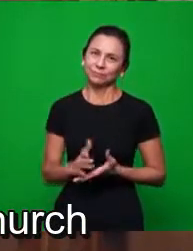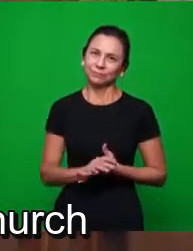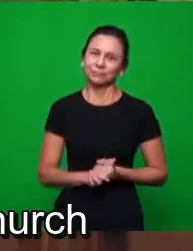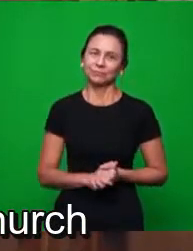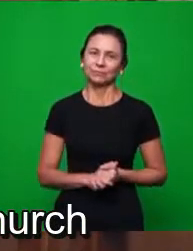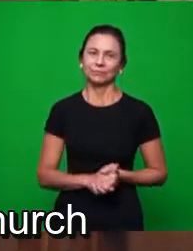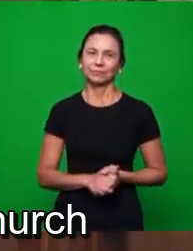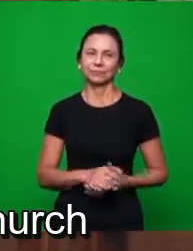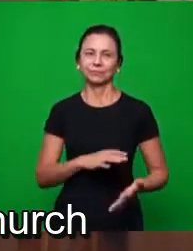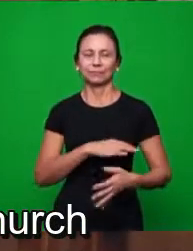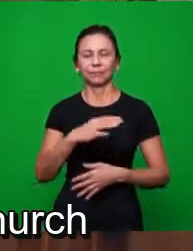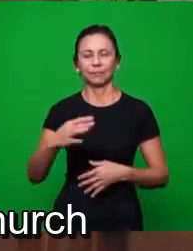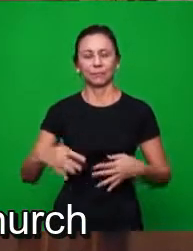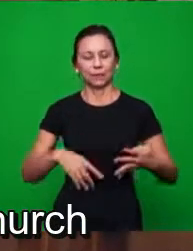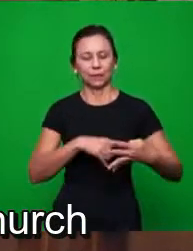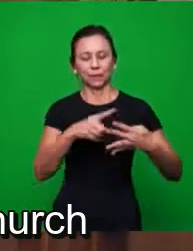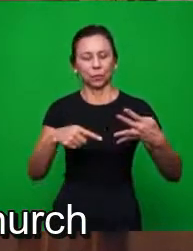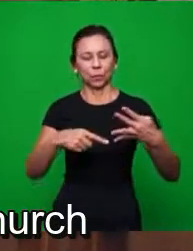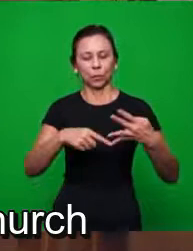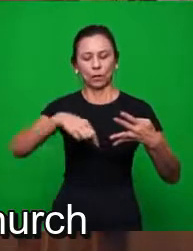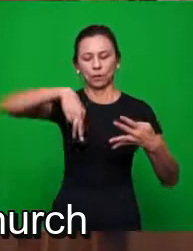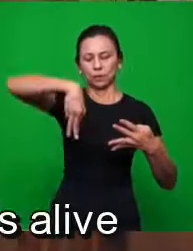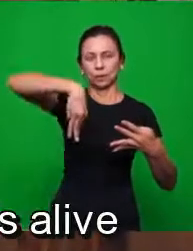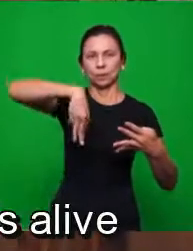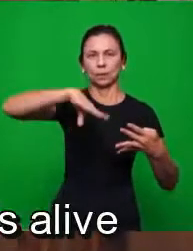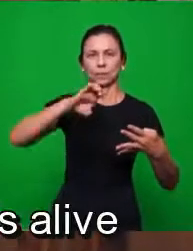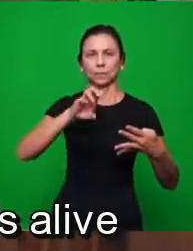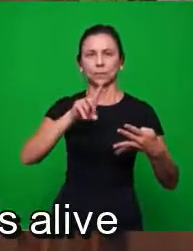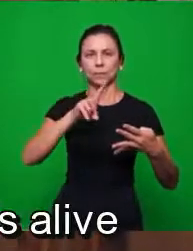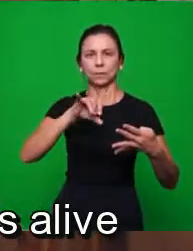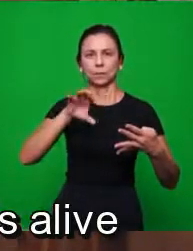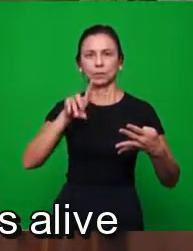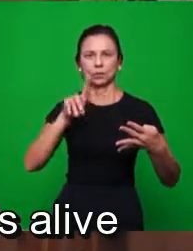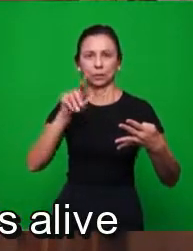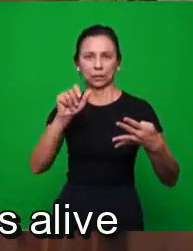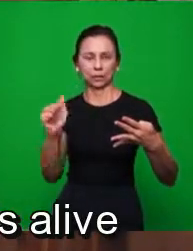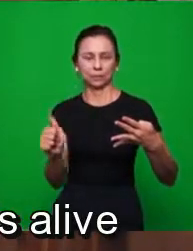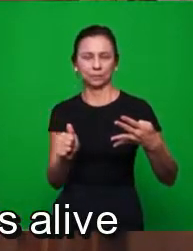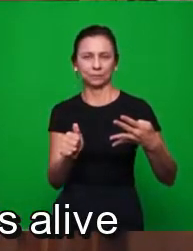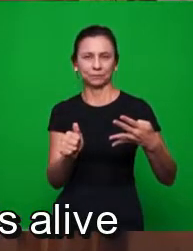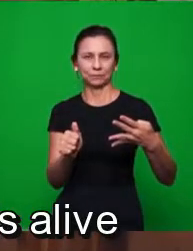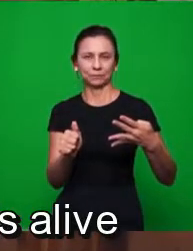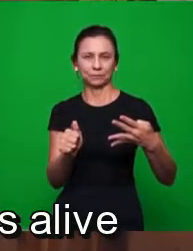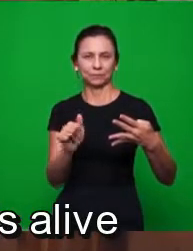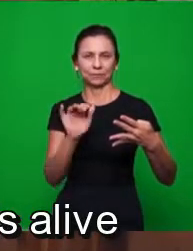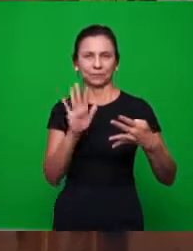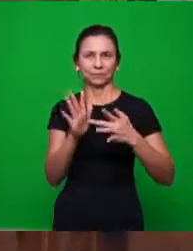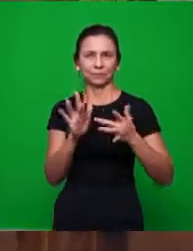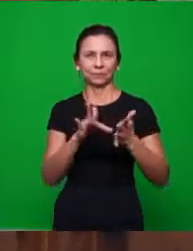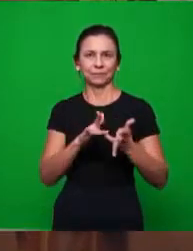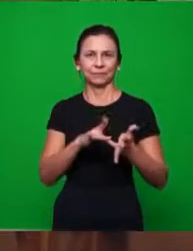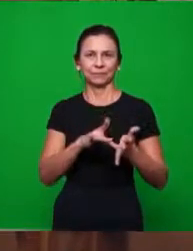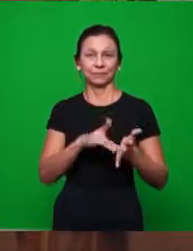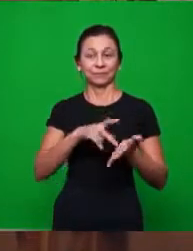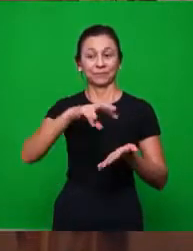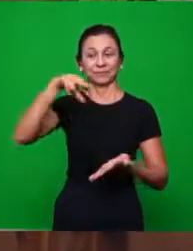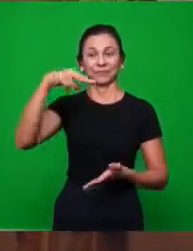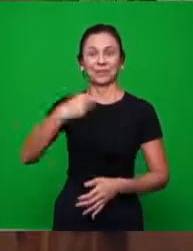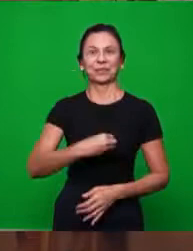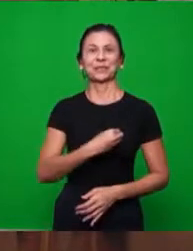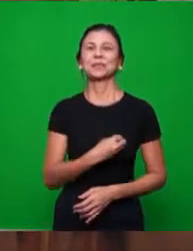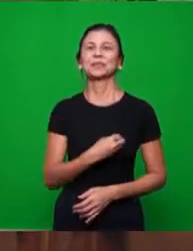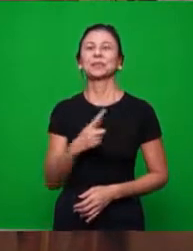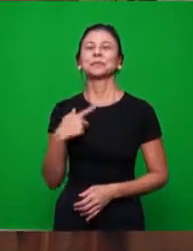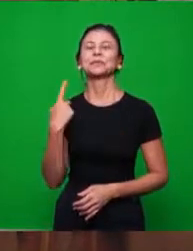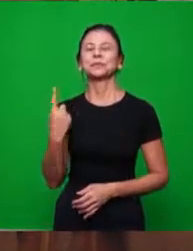medida, morte, mas a igreja prega a ressurreição. Eles pregam, Jesus está vivo, então, nós